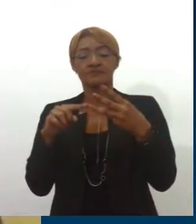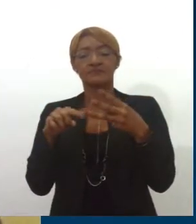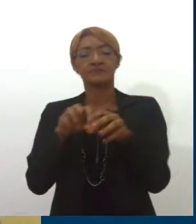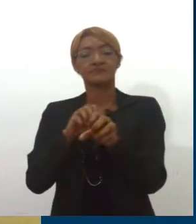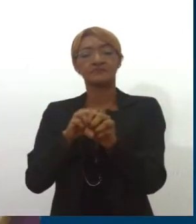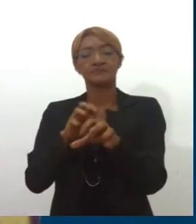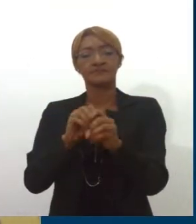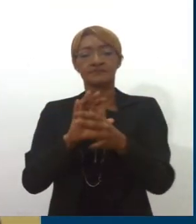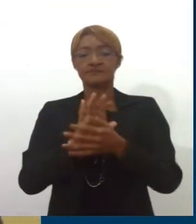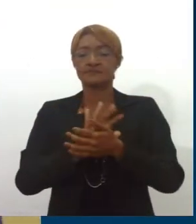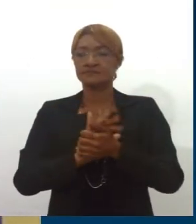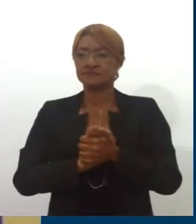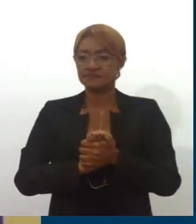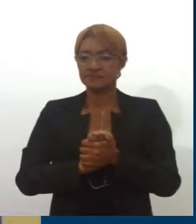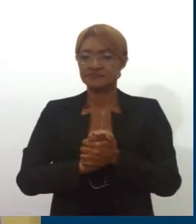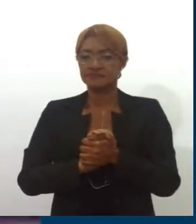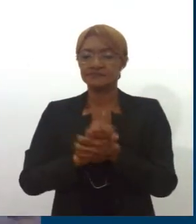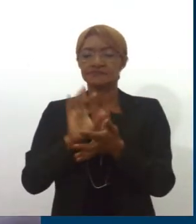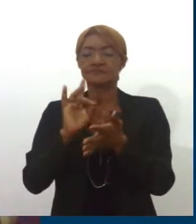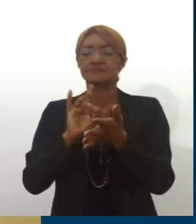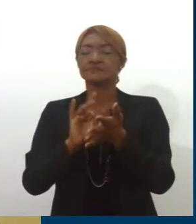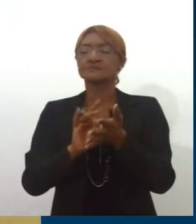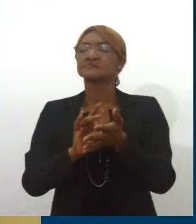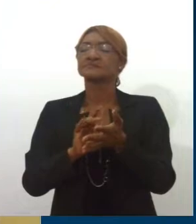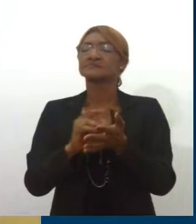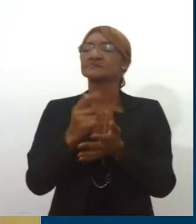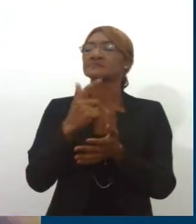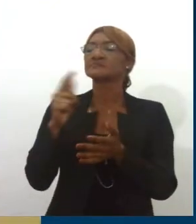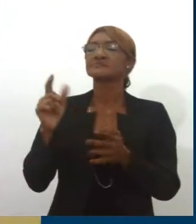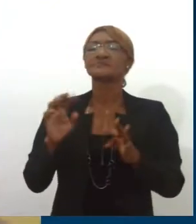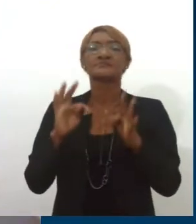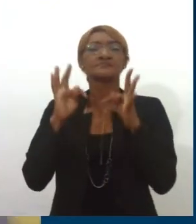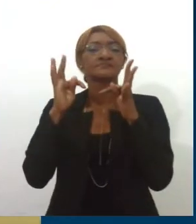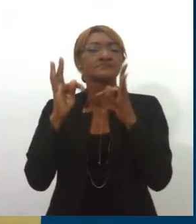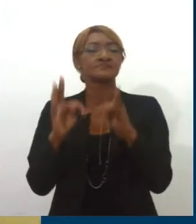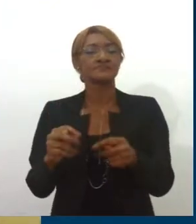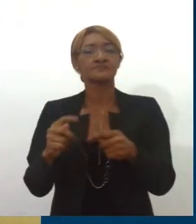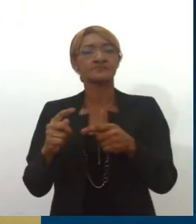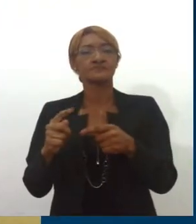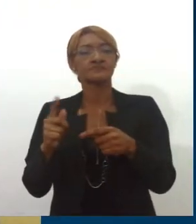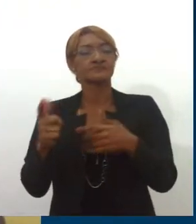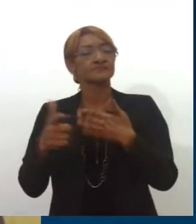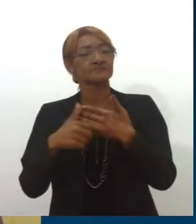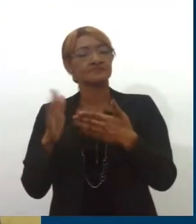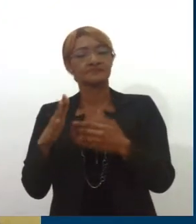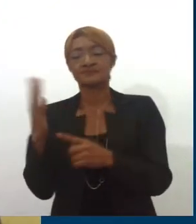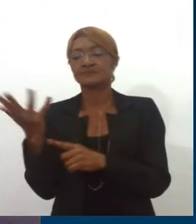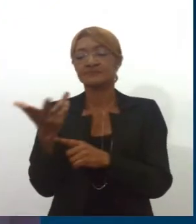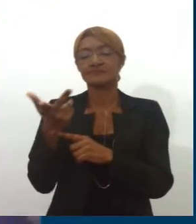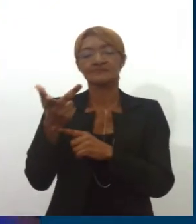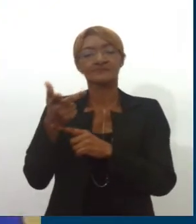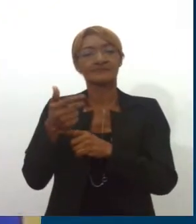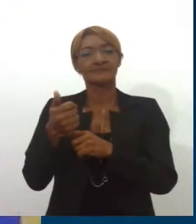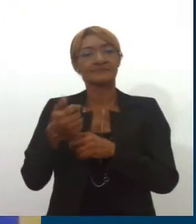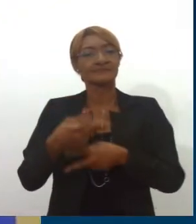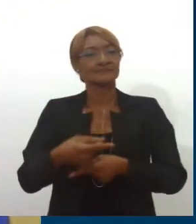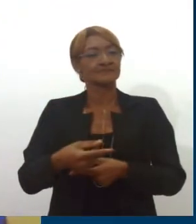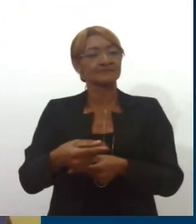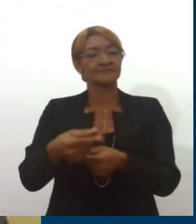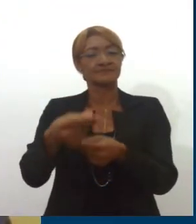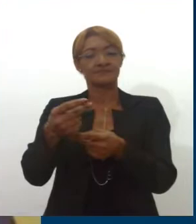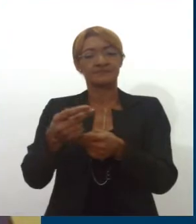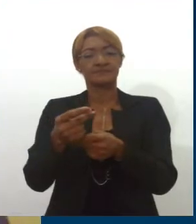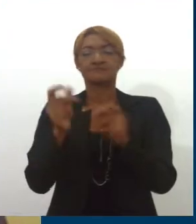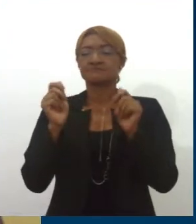fato que o cordel, ele pode estar em várias outras áreas, em todas as áreas, porque a arte, ela não tem limite. Eu posso fazer um cordel para a